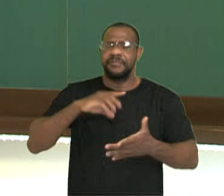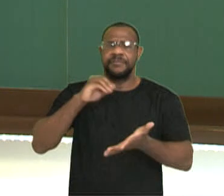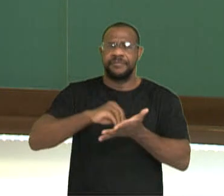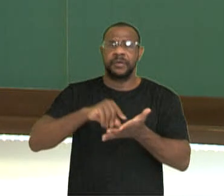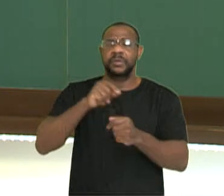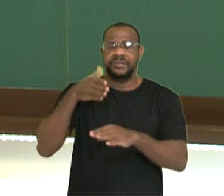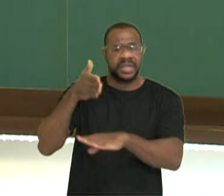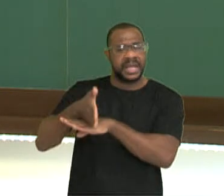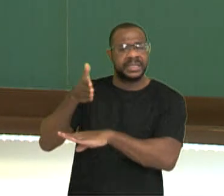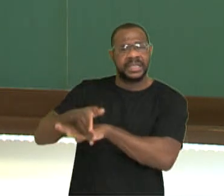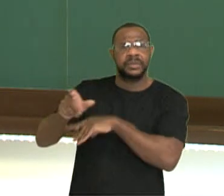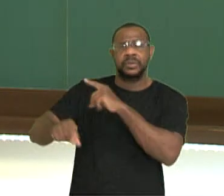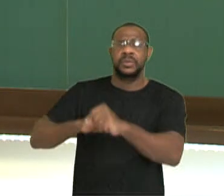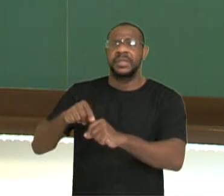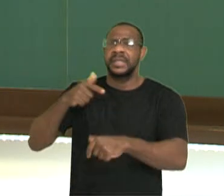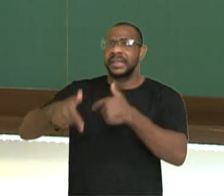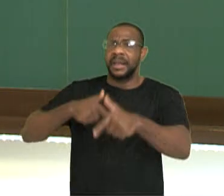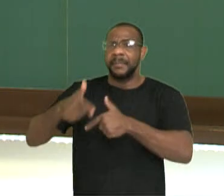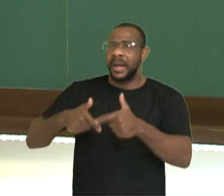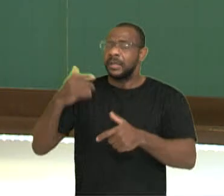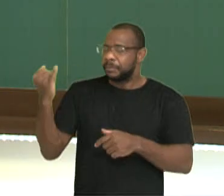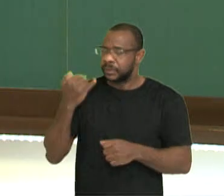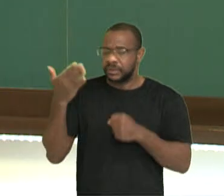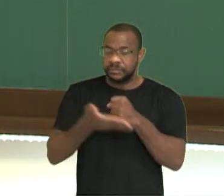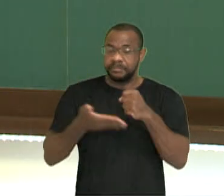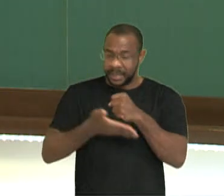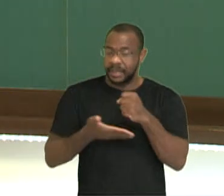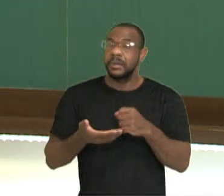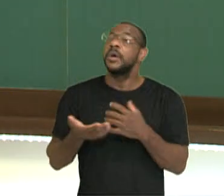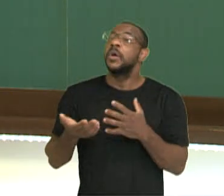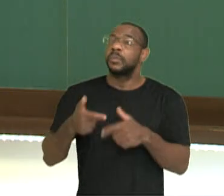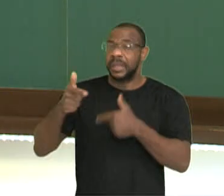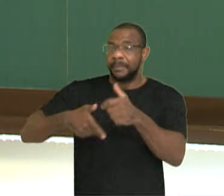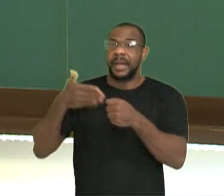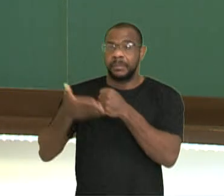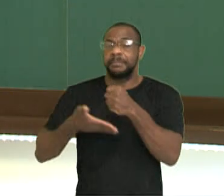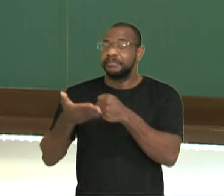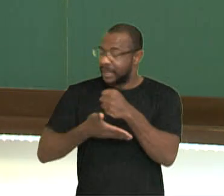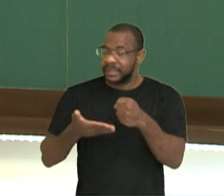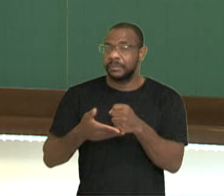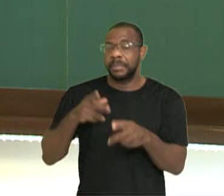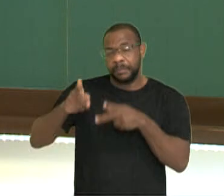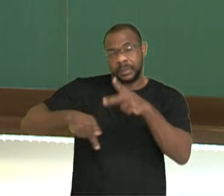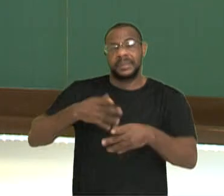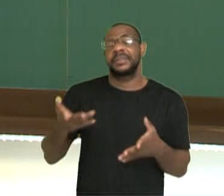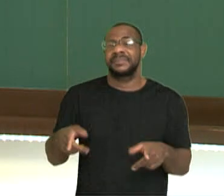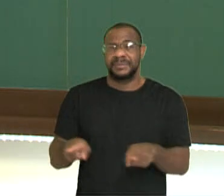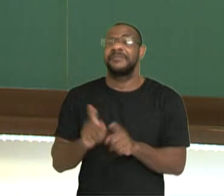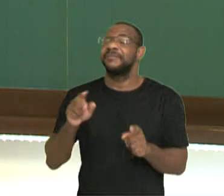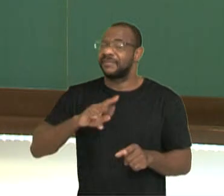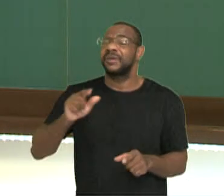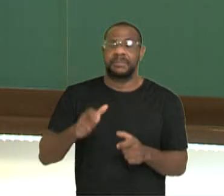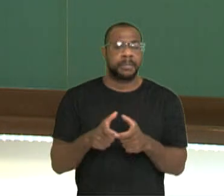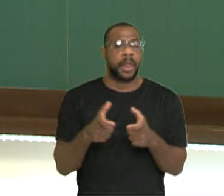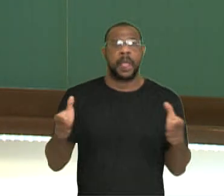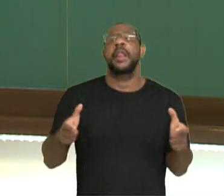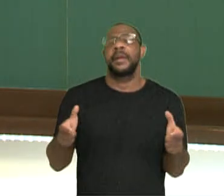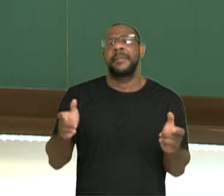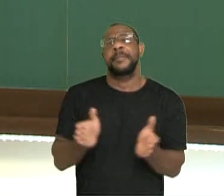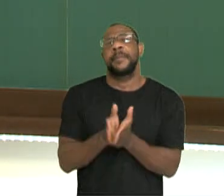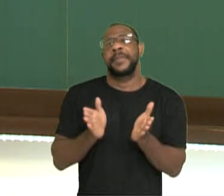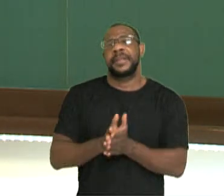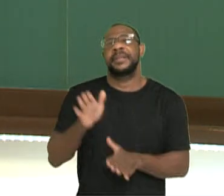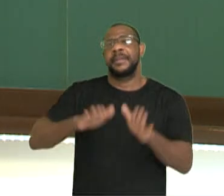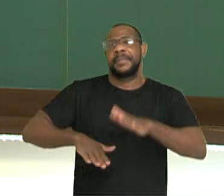acesso a serviços essenciais pela população e, portanto, aumentar a pobreza num determinado território. Então,